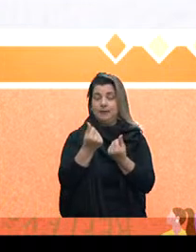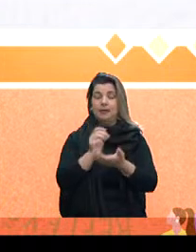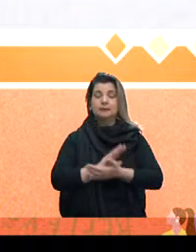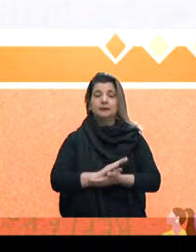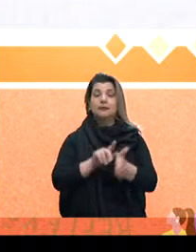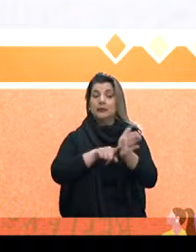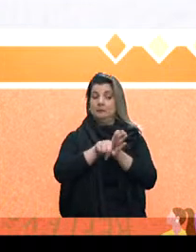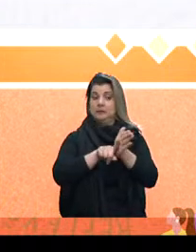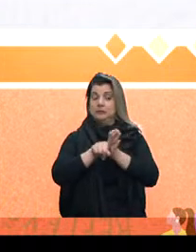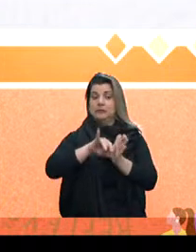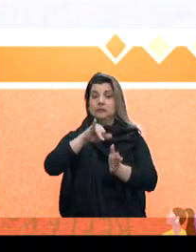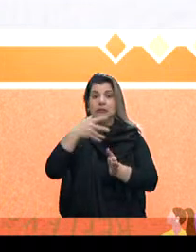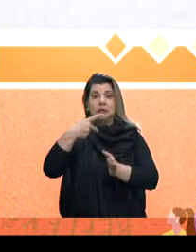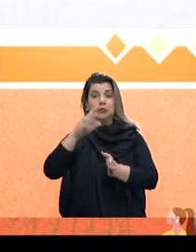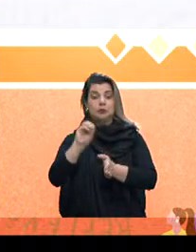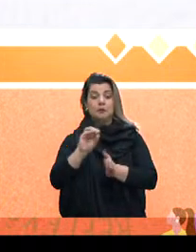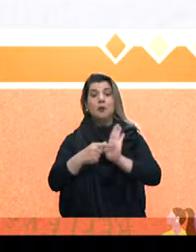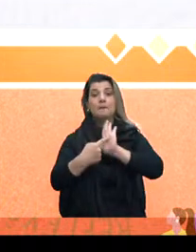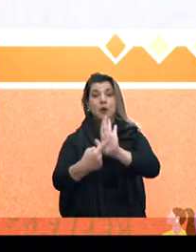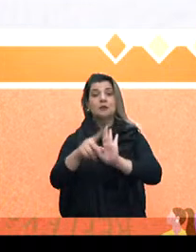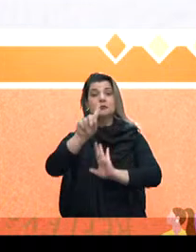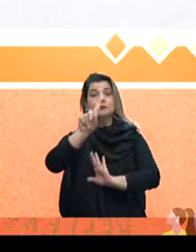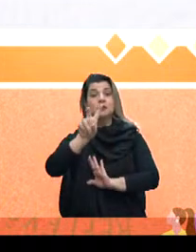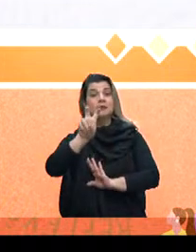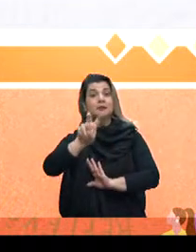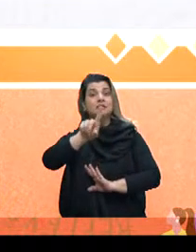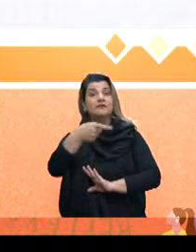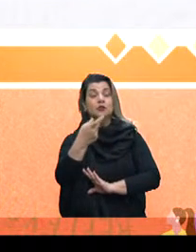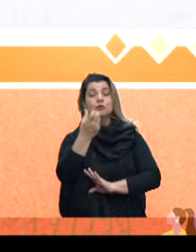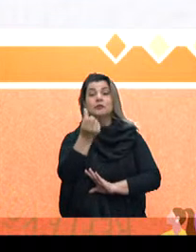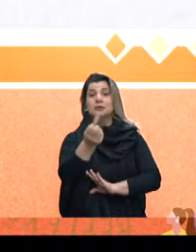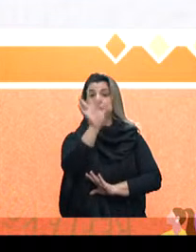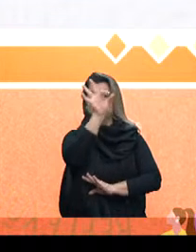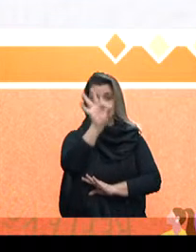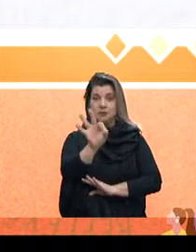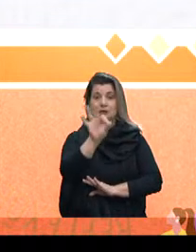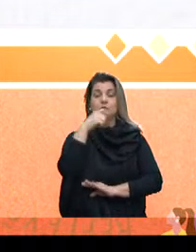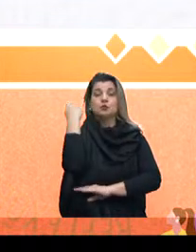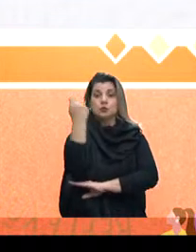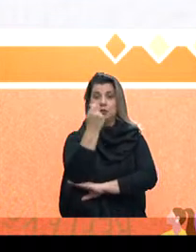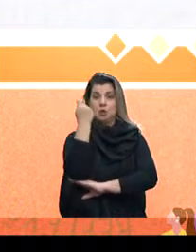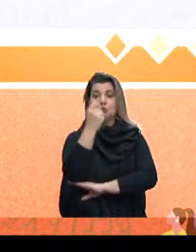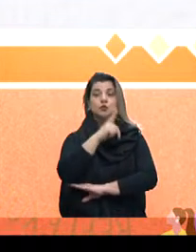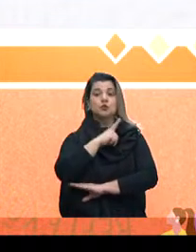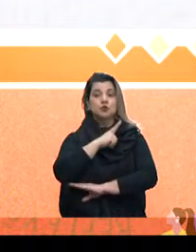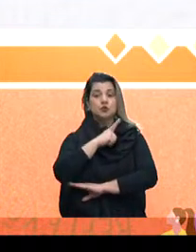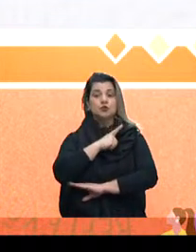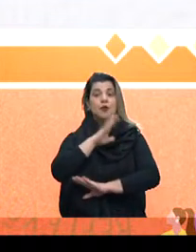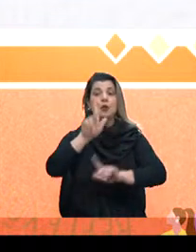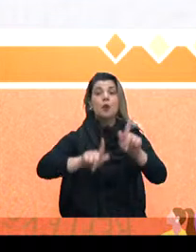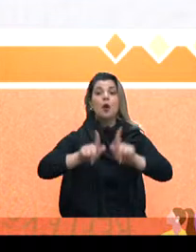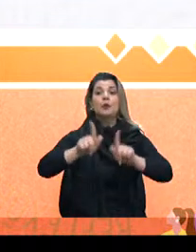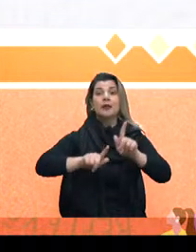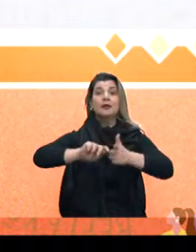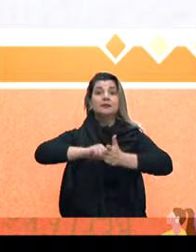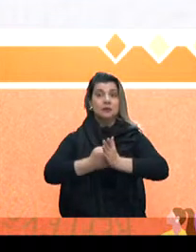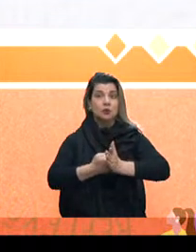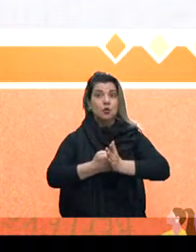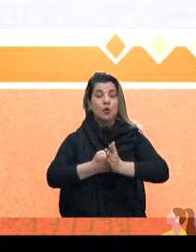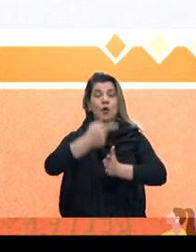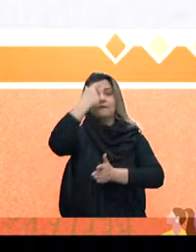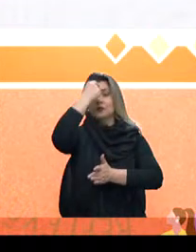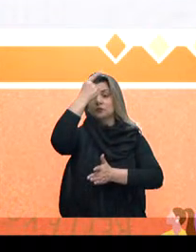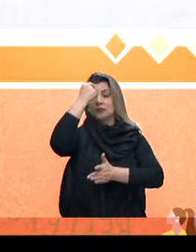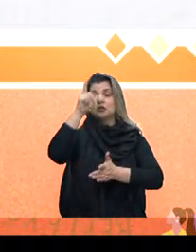15,6% dos gaúchos tiveram alguém que trancou a faculdade ou diminuiu o número de